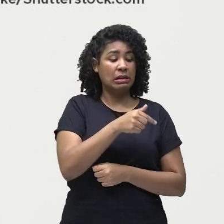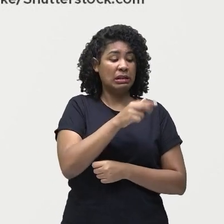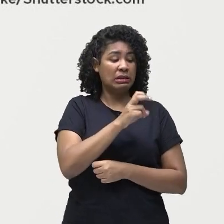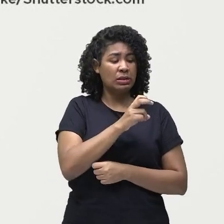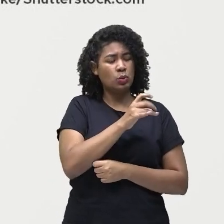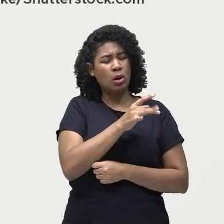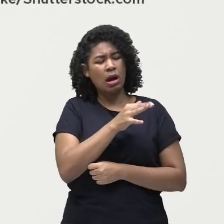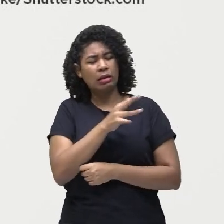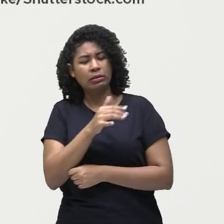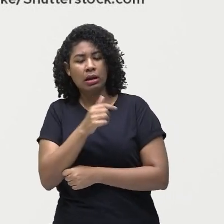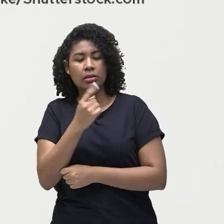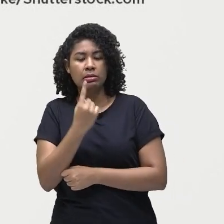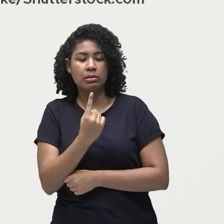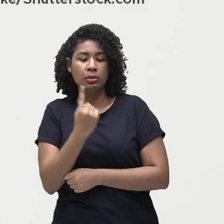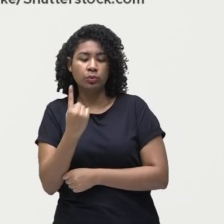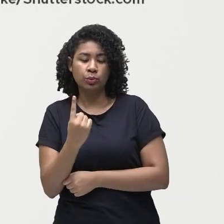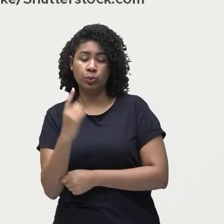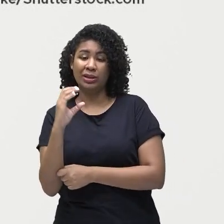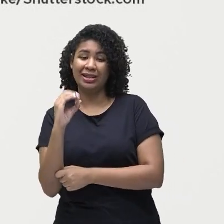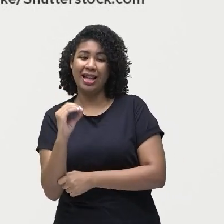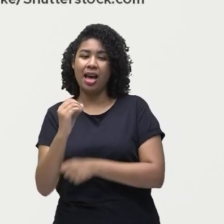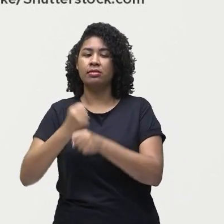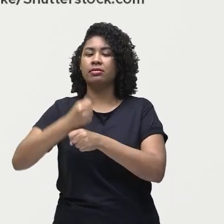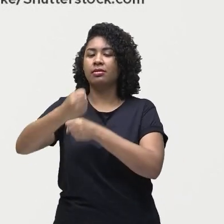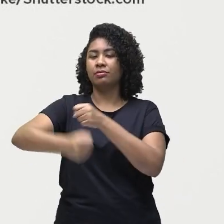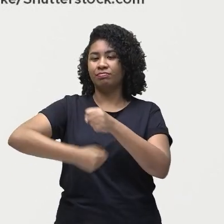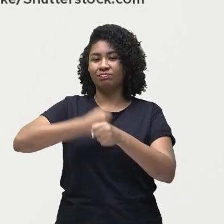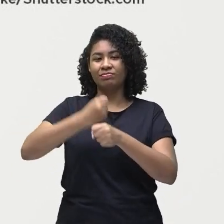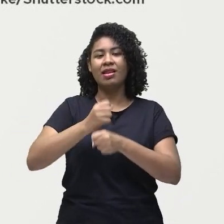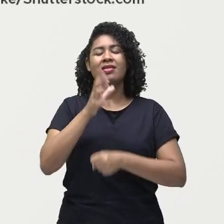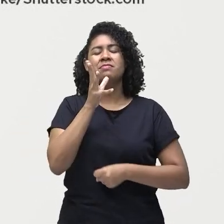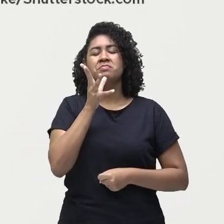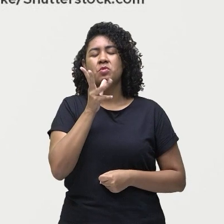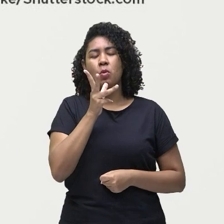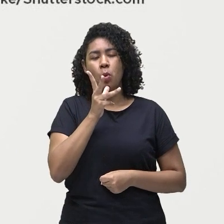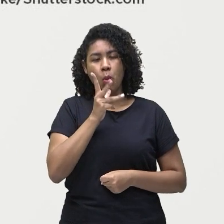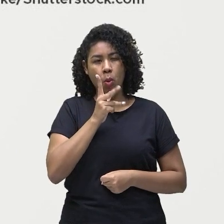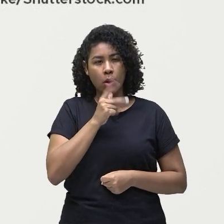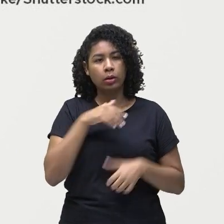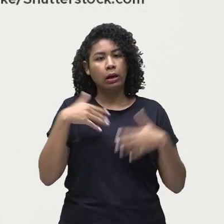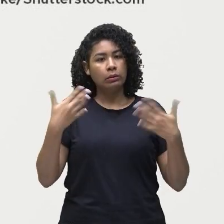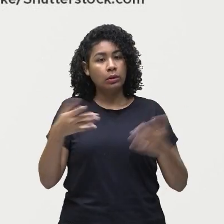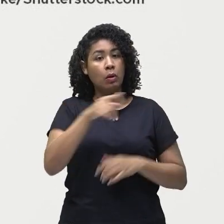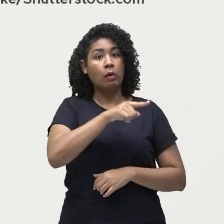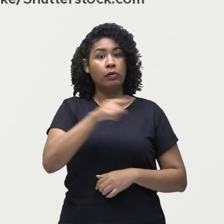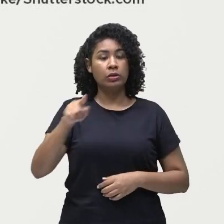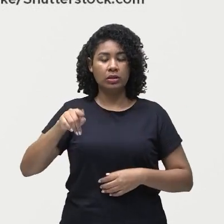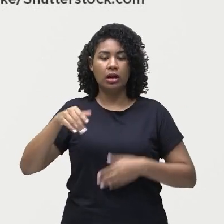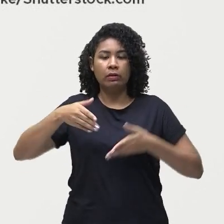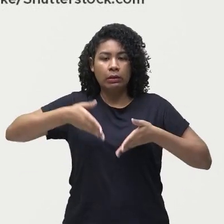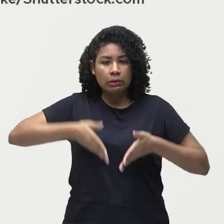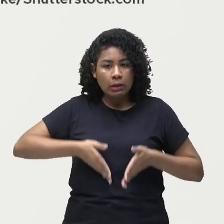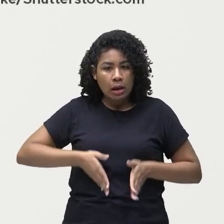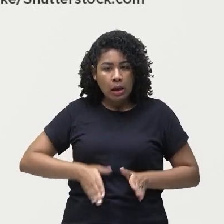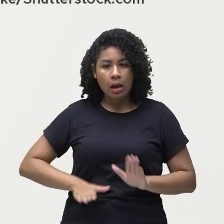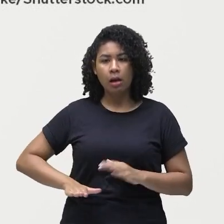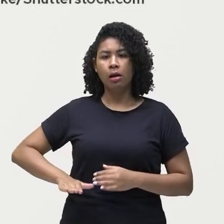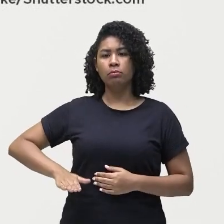110 anos. Vocês aí vão crescer, namorar,